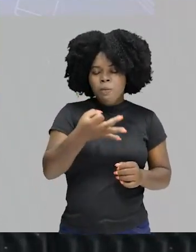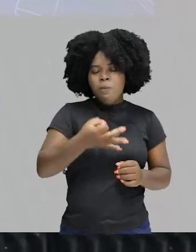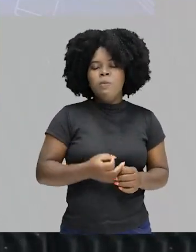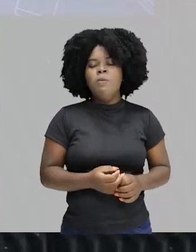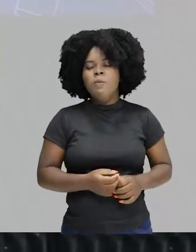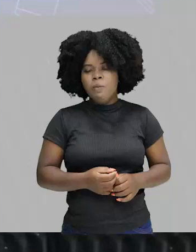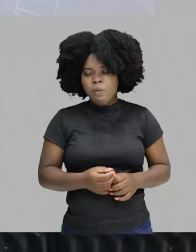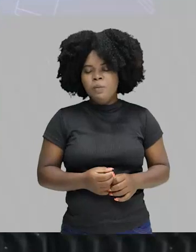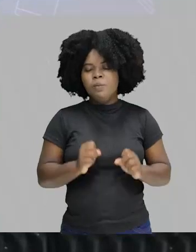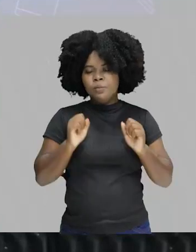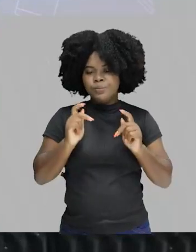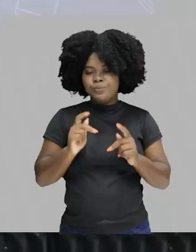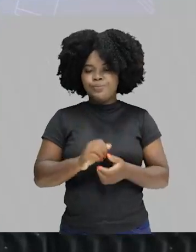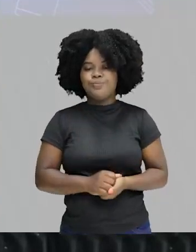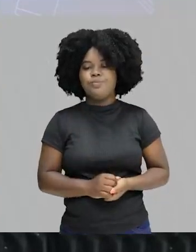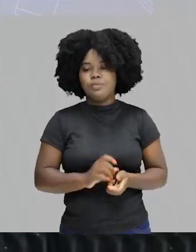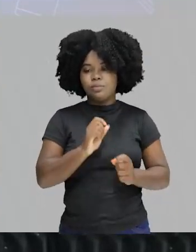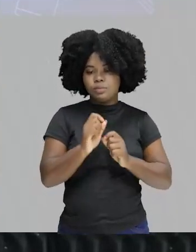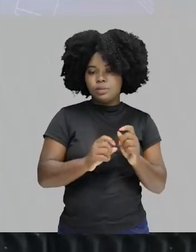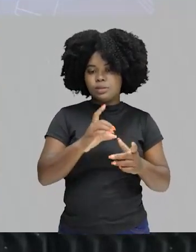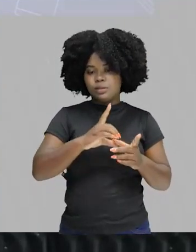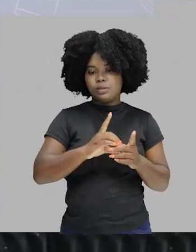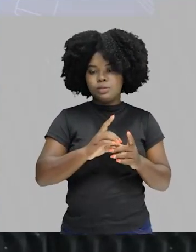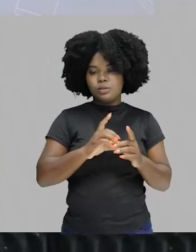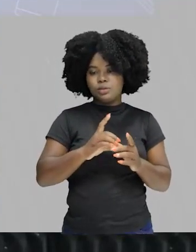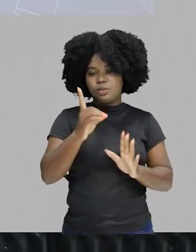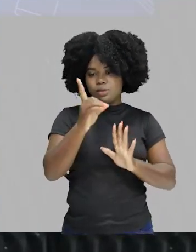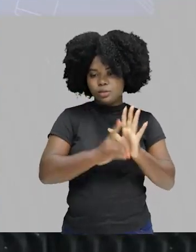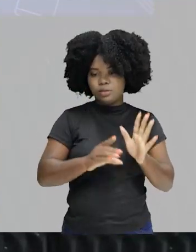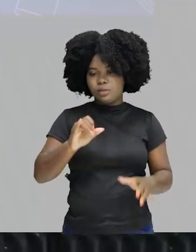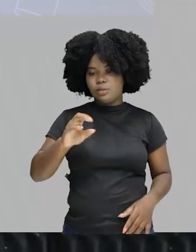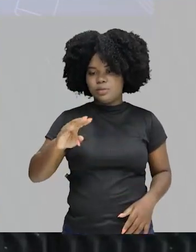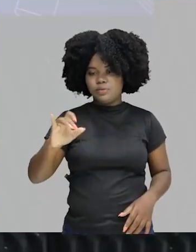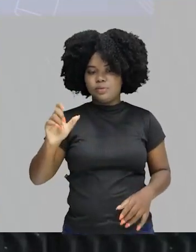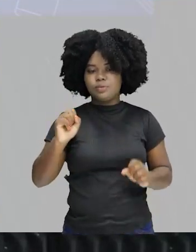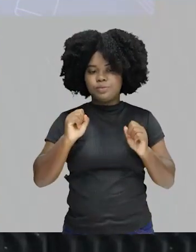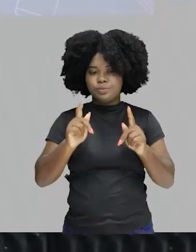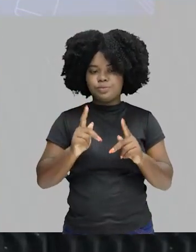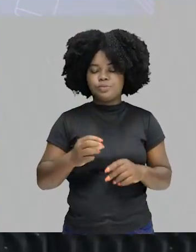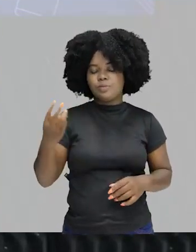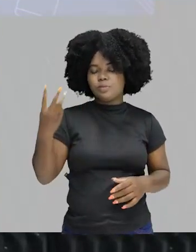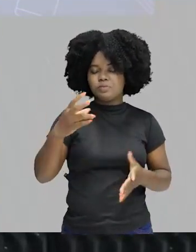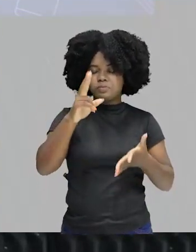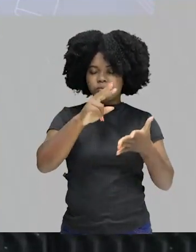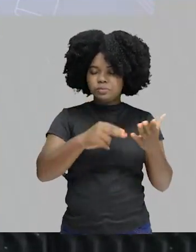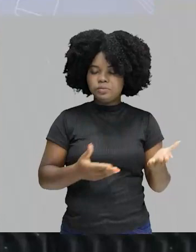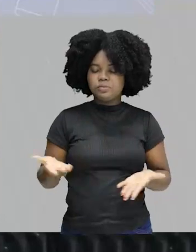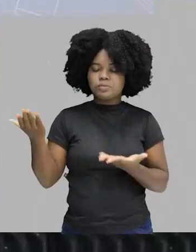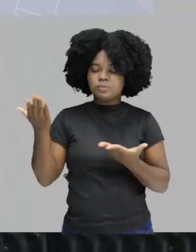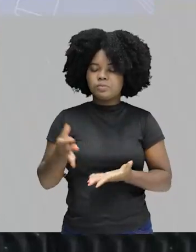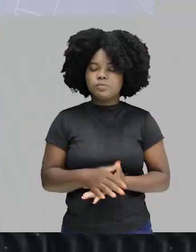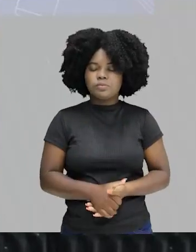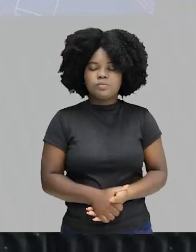uma descrição muito bem feita do que seriam esses nossos direitos civis. Correto? Vamos aqui para a terceira questão.